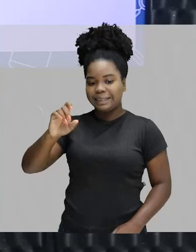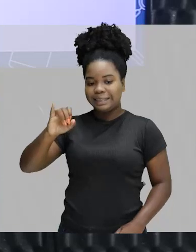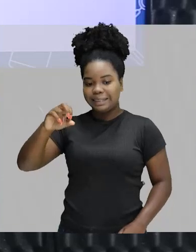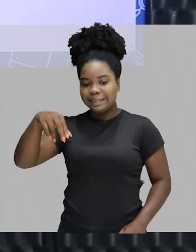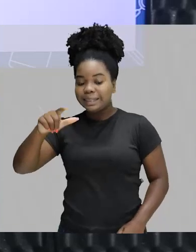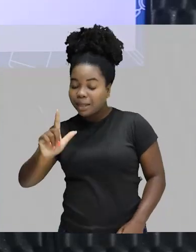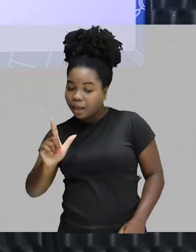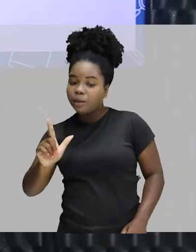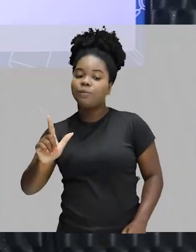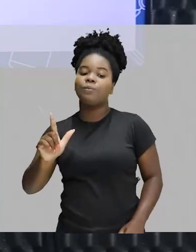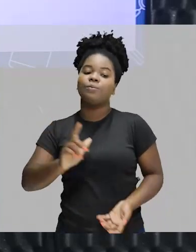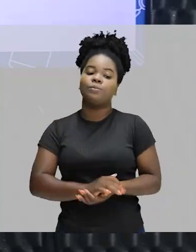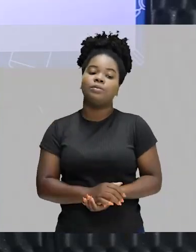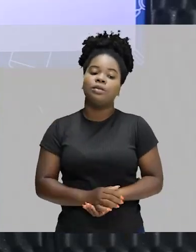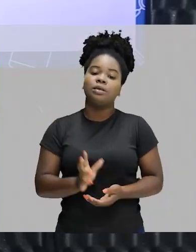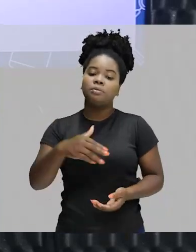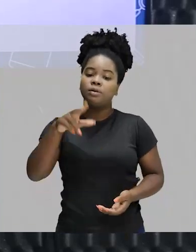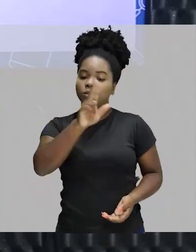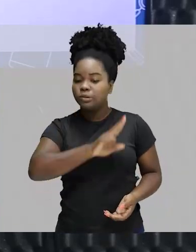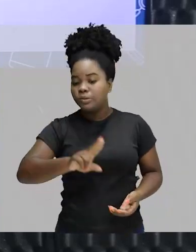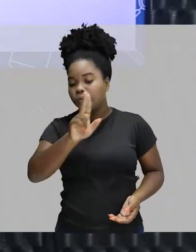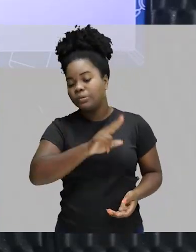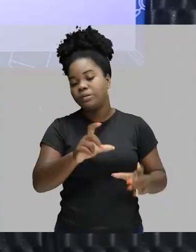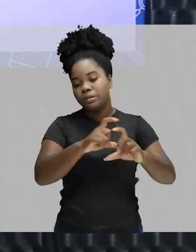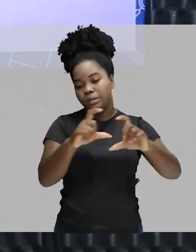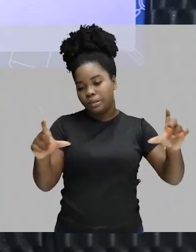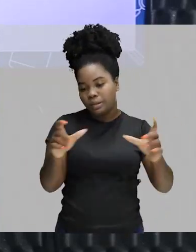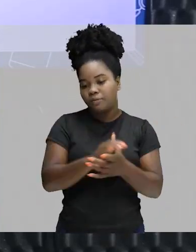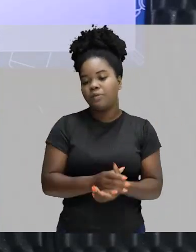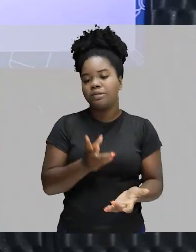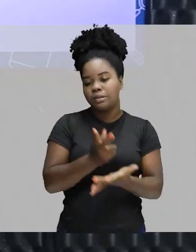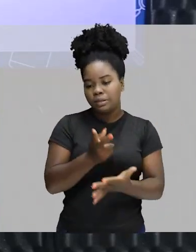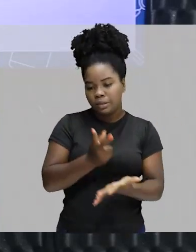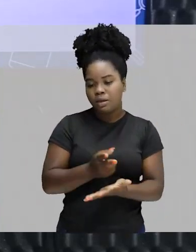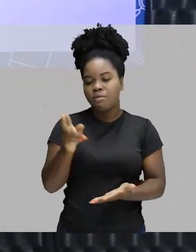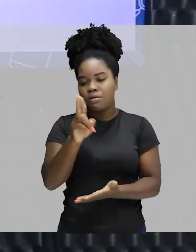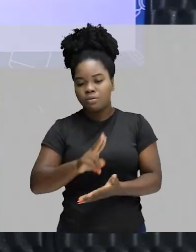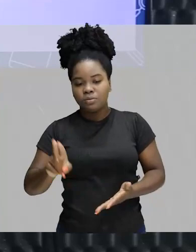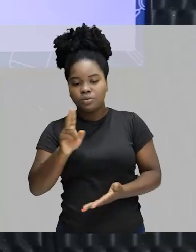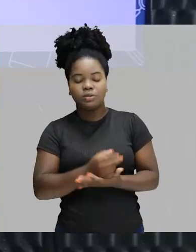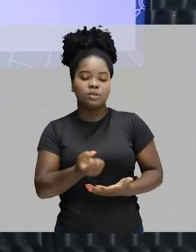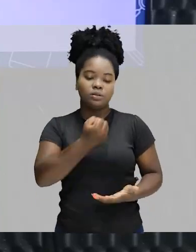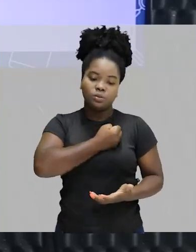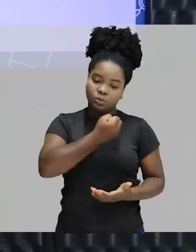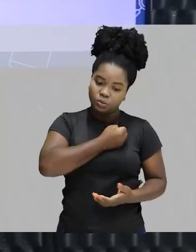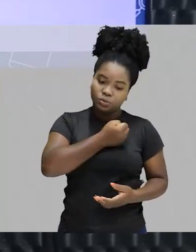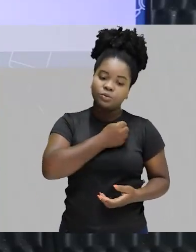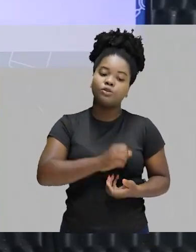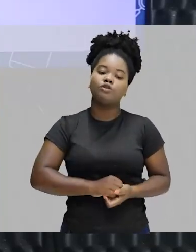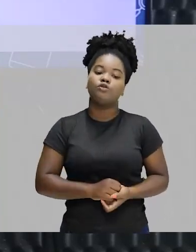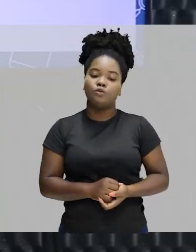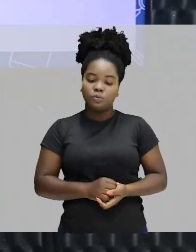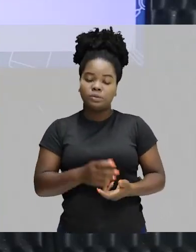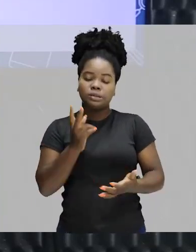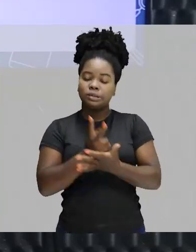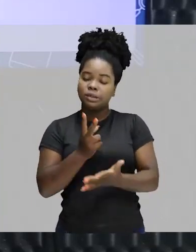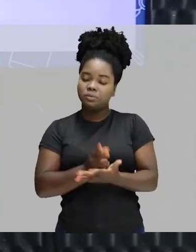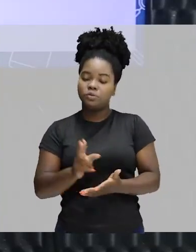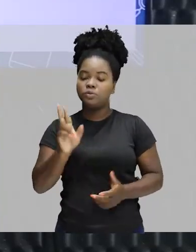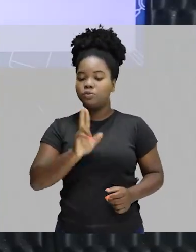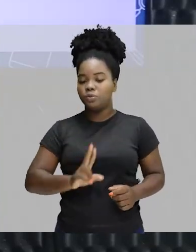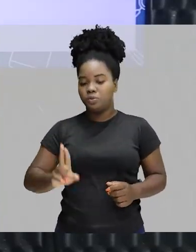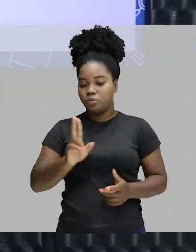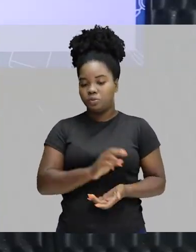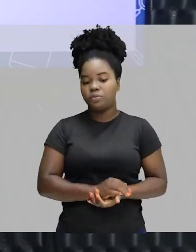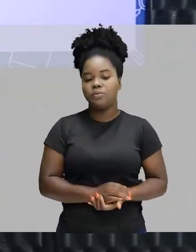cardinais, que é o que a gente mais utiliza no nosso dia a dia. O tempo todo nós estamos utilizando os números. O tempo inteiro a gente utiliza